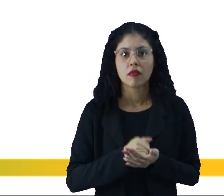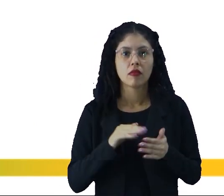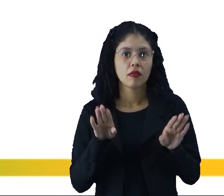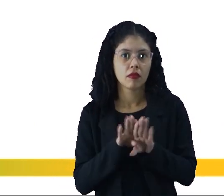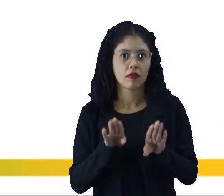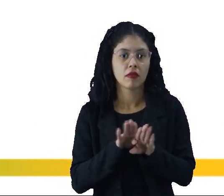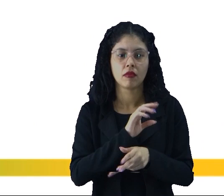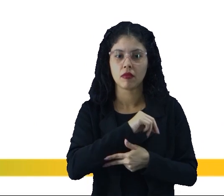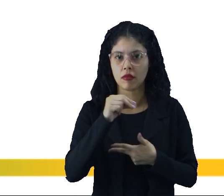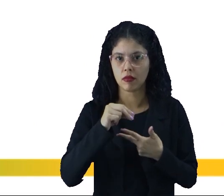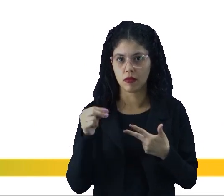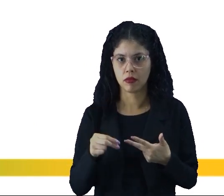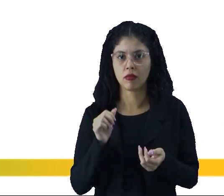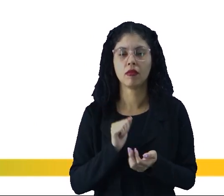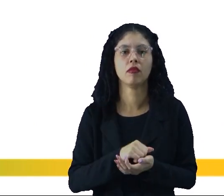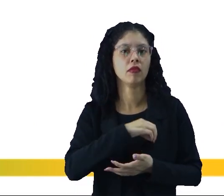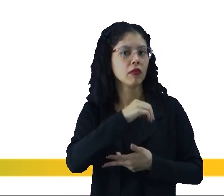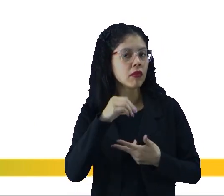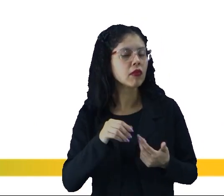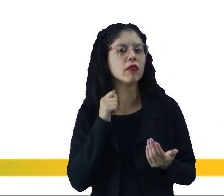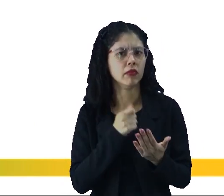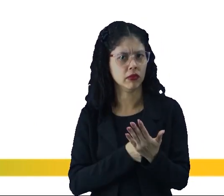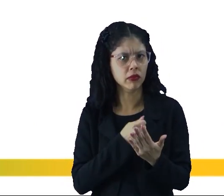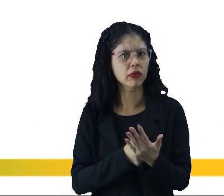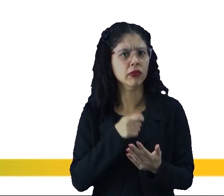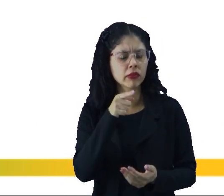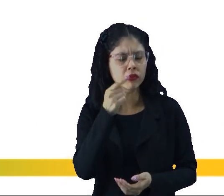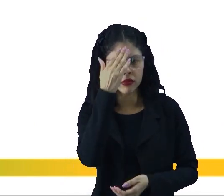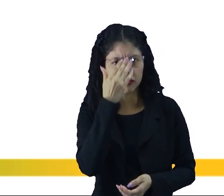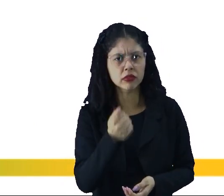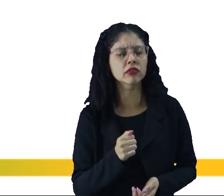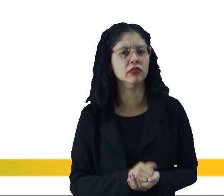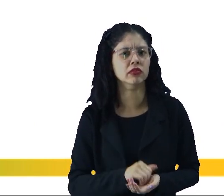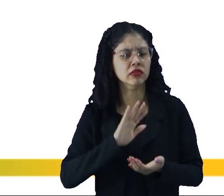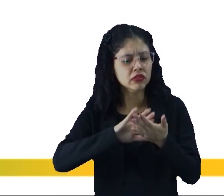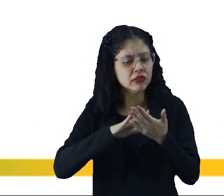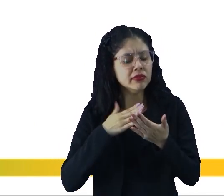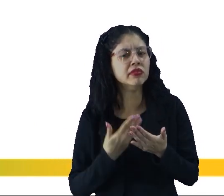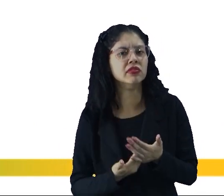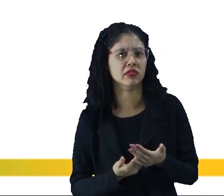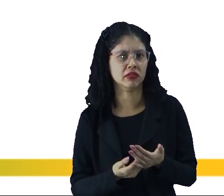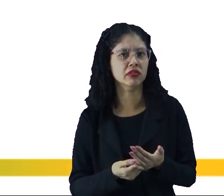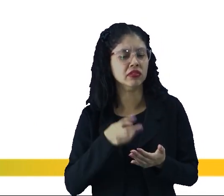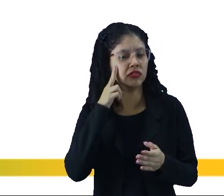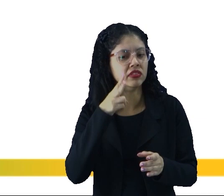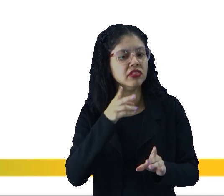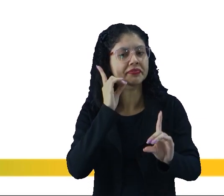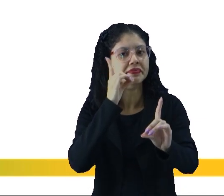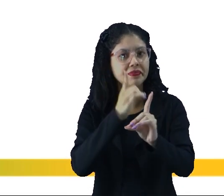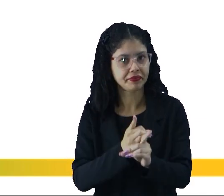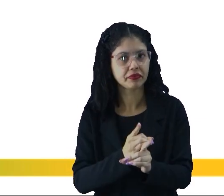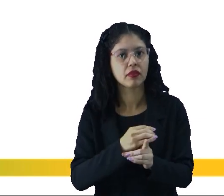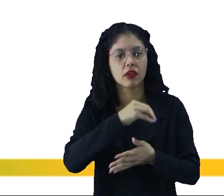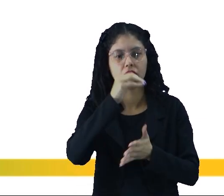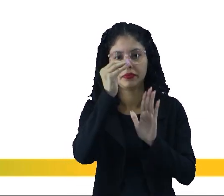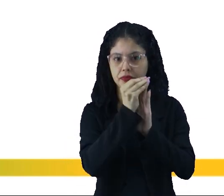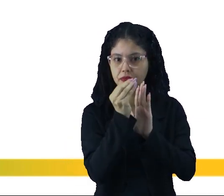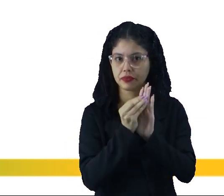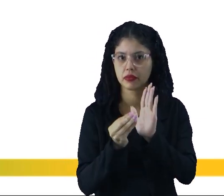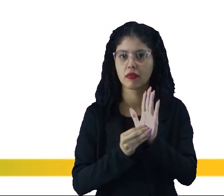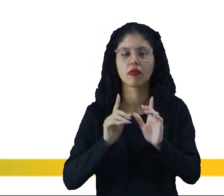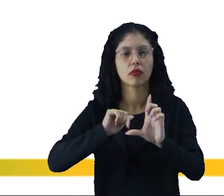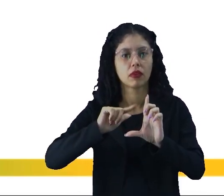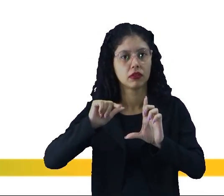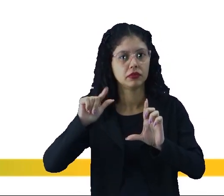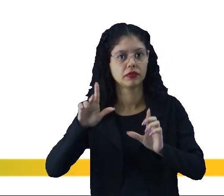também no Enem. O Enem exige que você saiba interpretar e identificar os dados dos